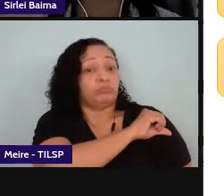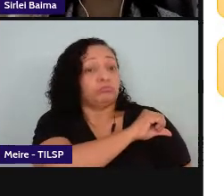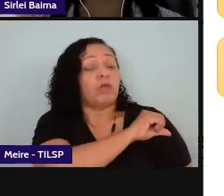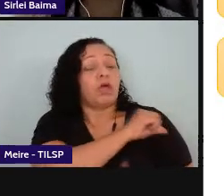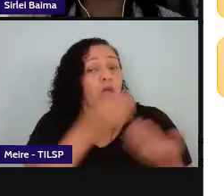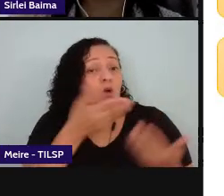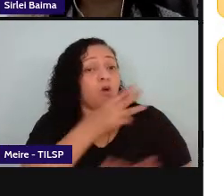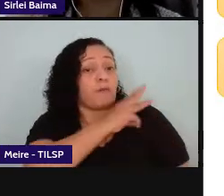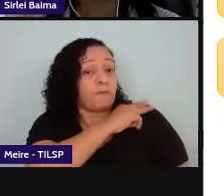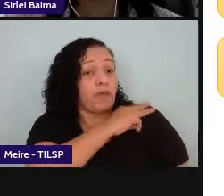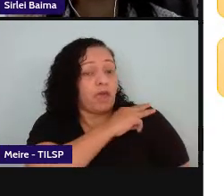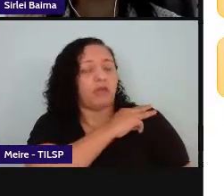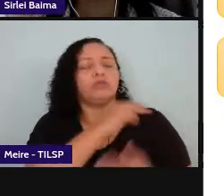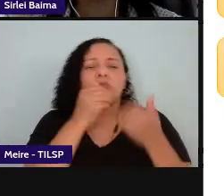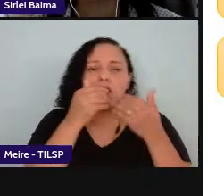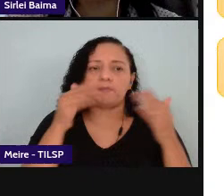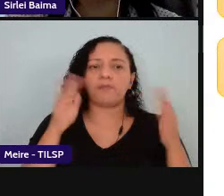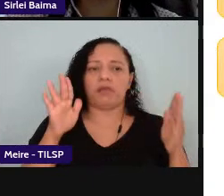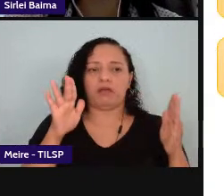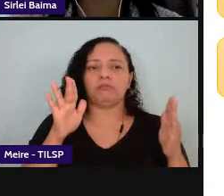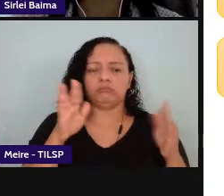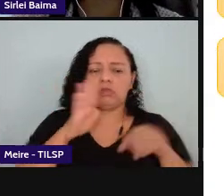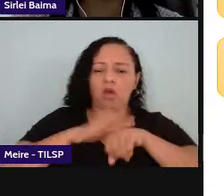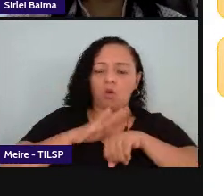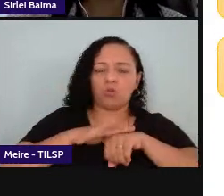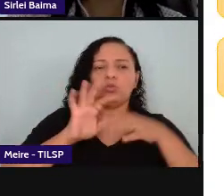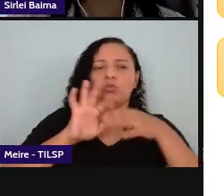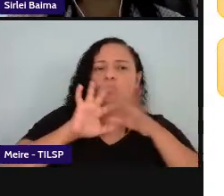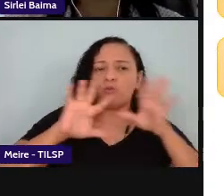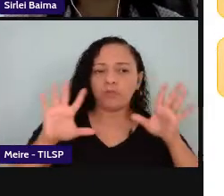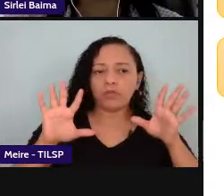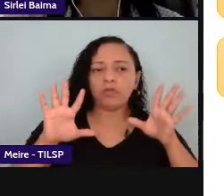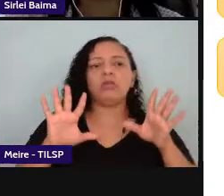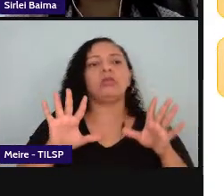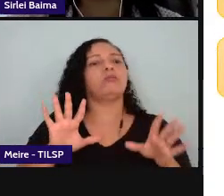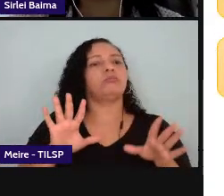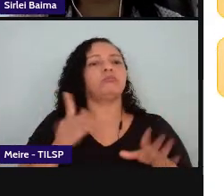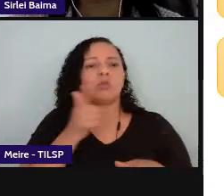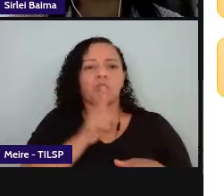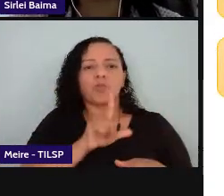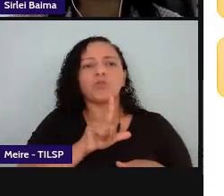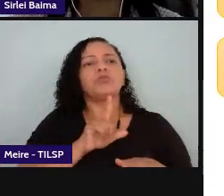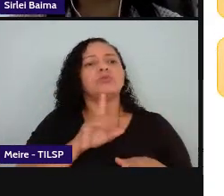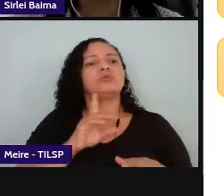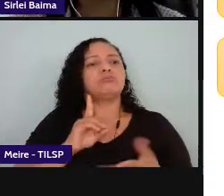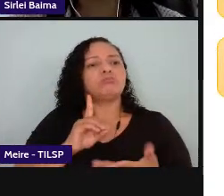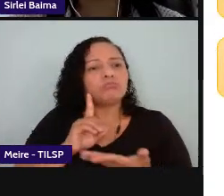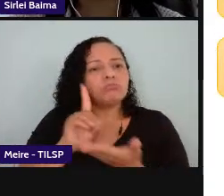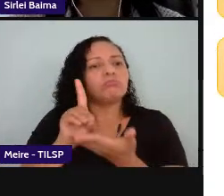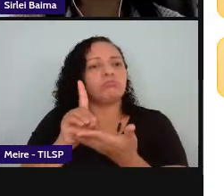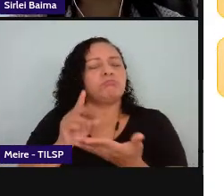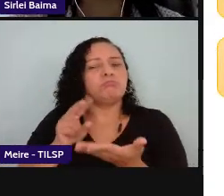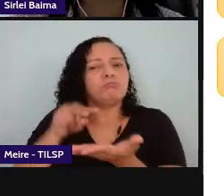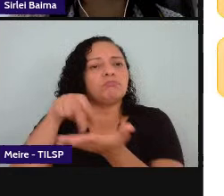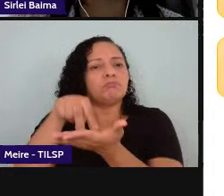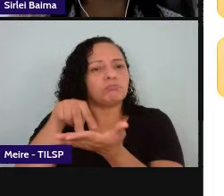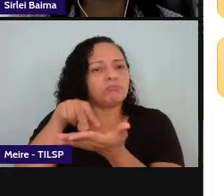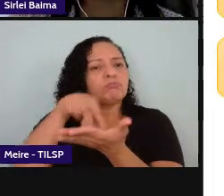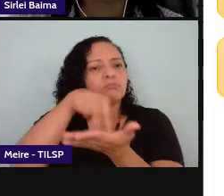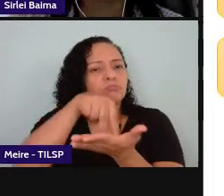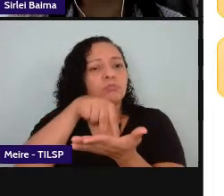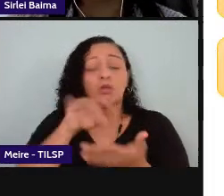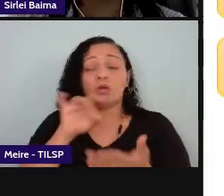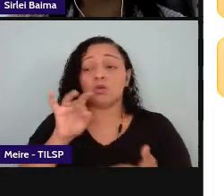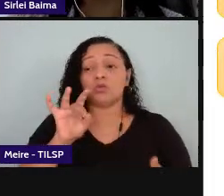autonomia na ampliação do protagonismo tenho que pensar num processo de identificação mas não uma identificação